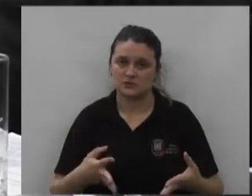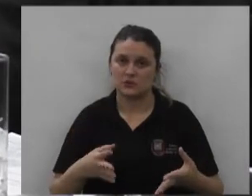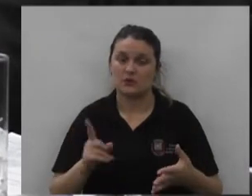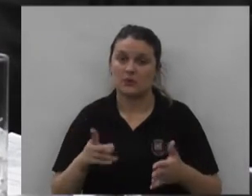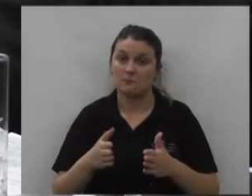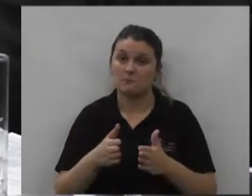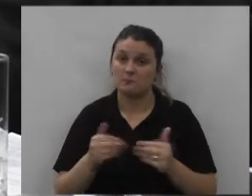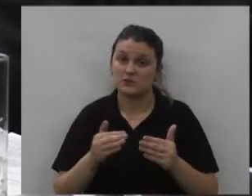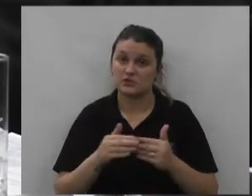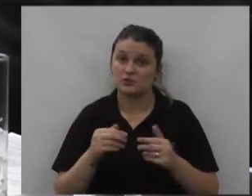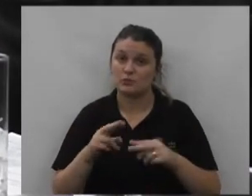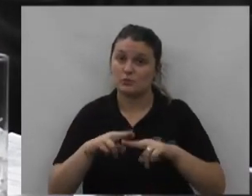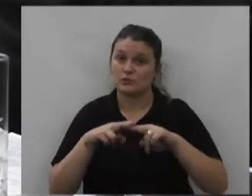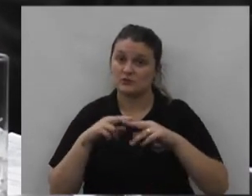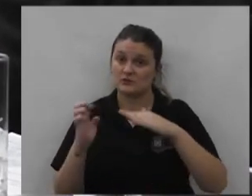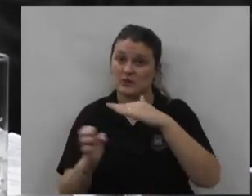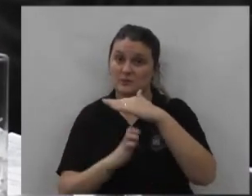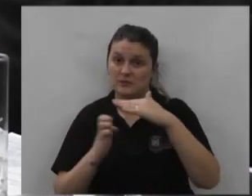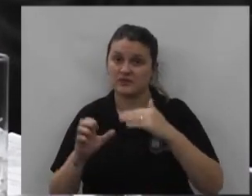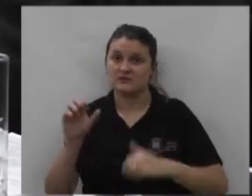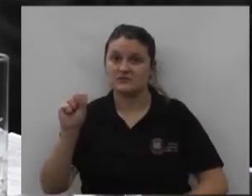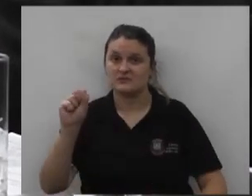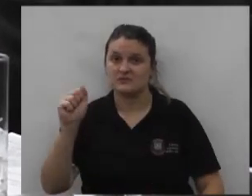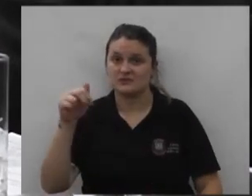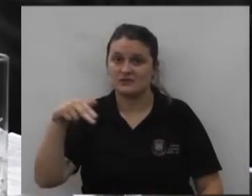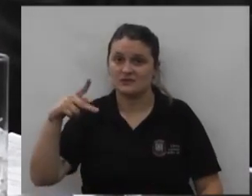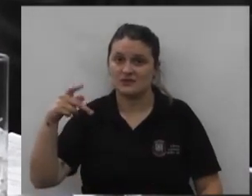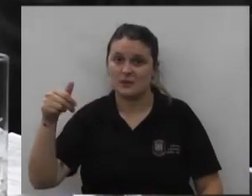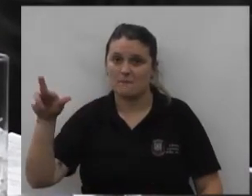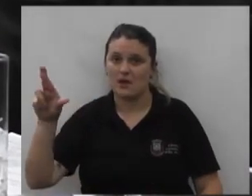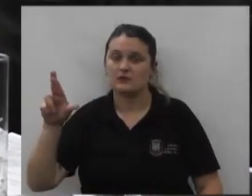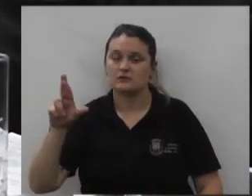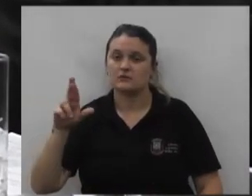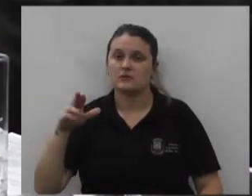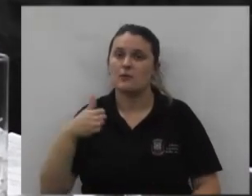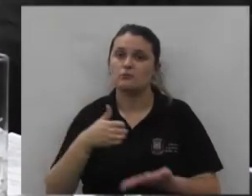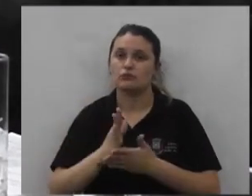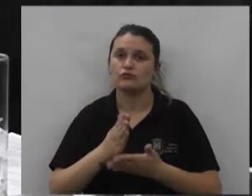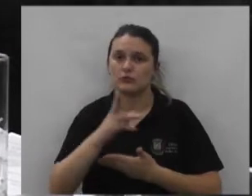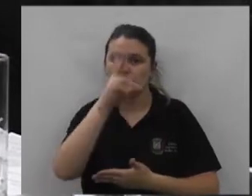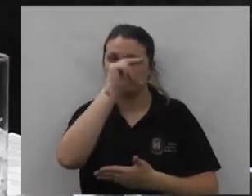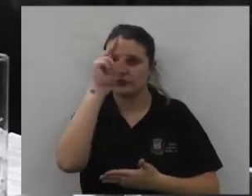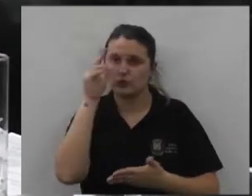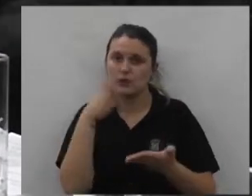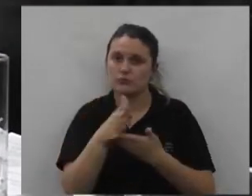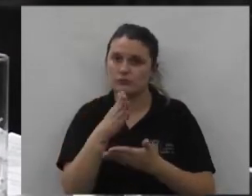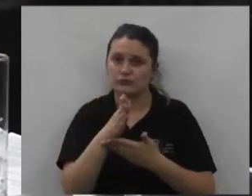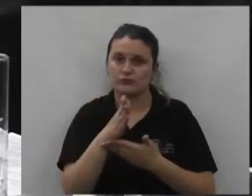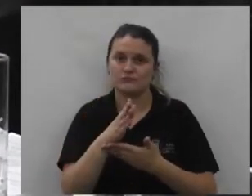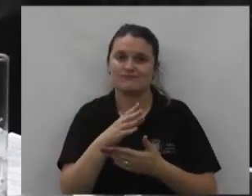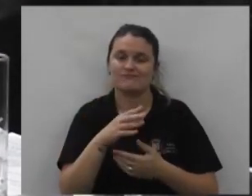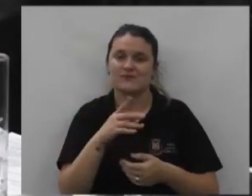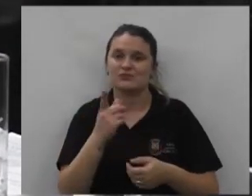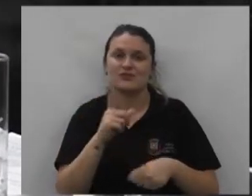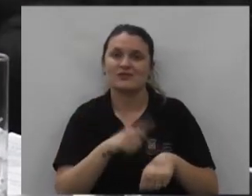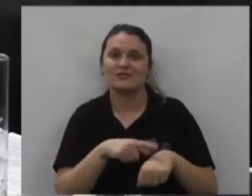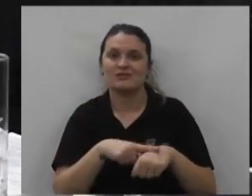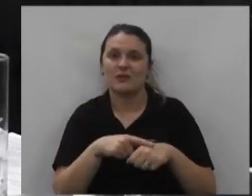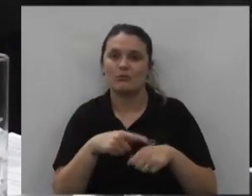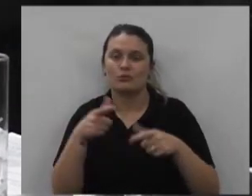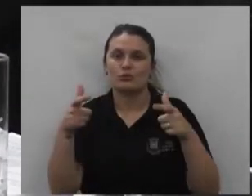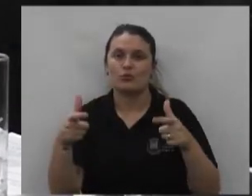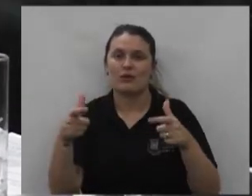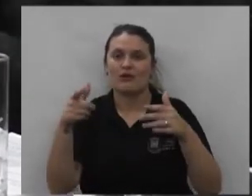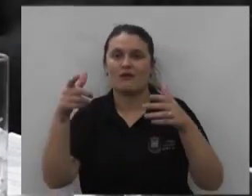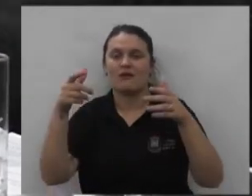foi uma solicitação na época da comunidade de um vereador enfim e que foi aprovada a caixa não teria mais tempo hábil porque